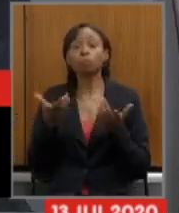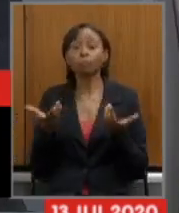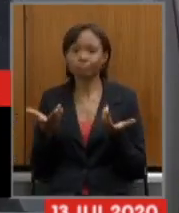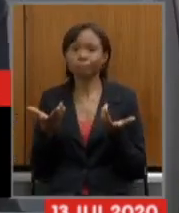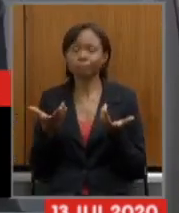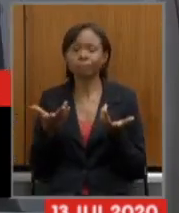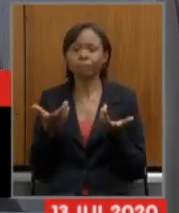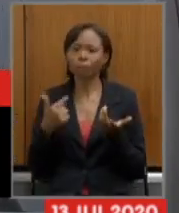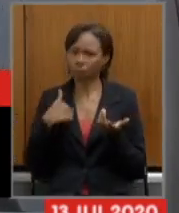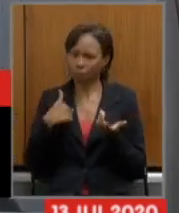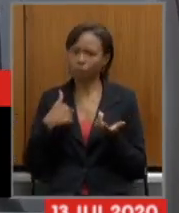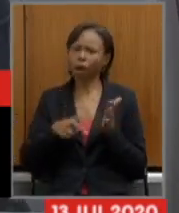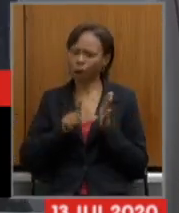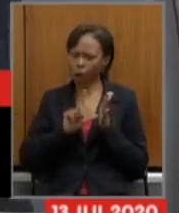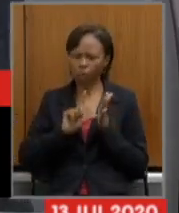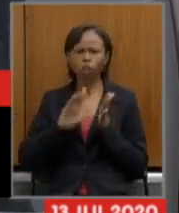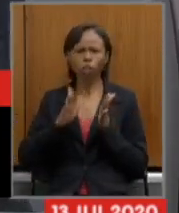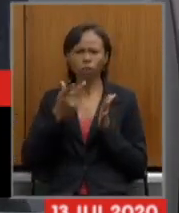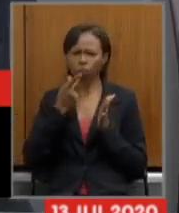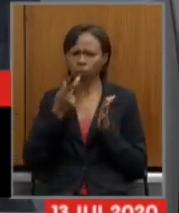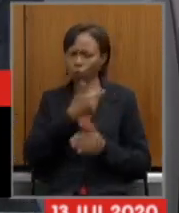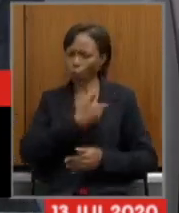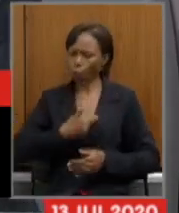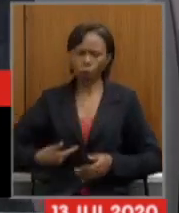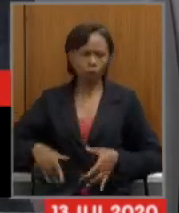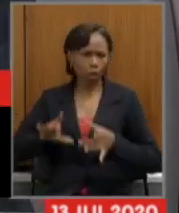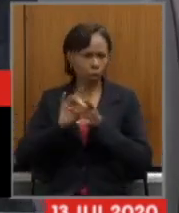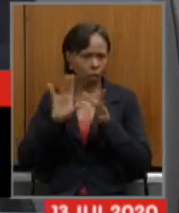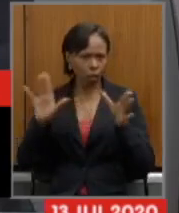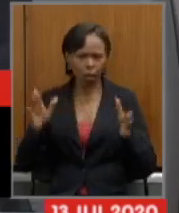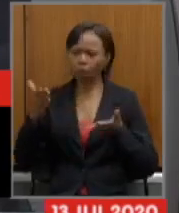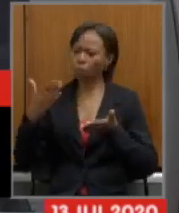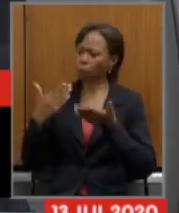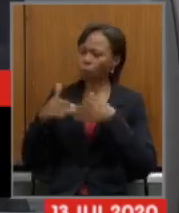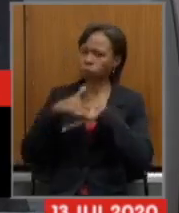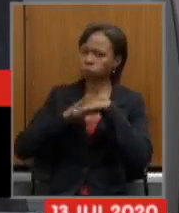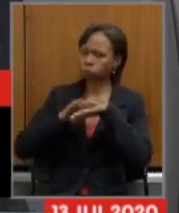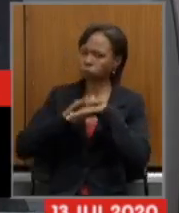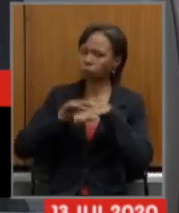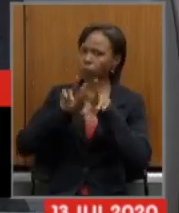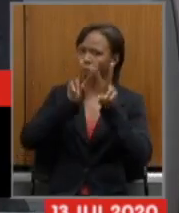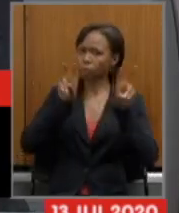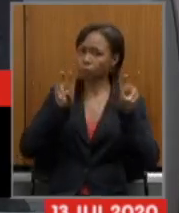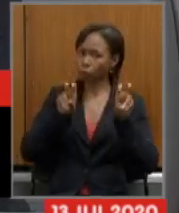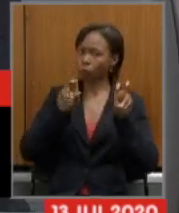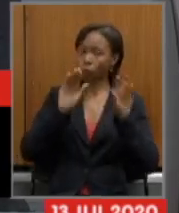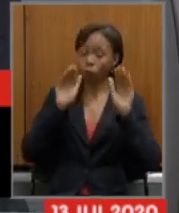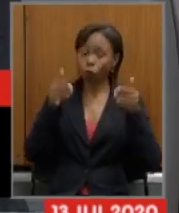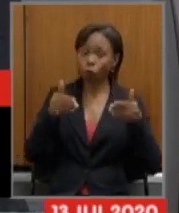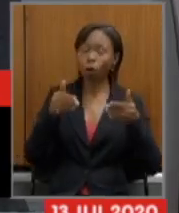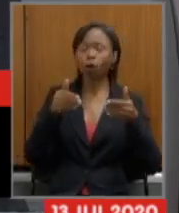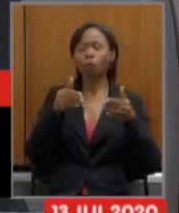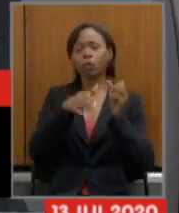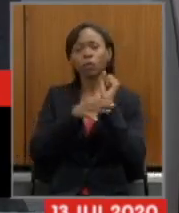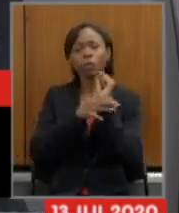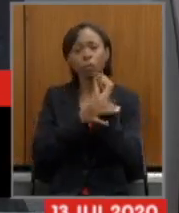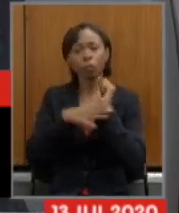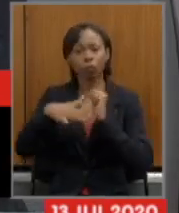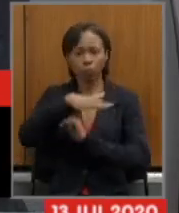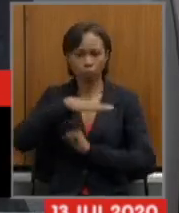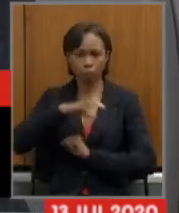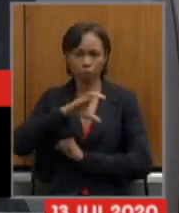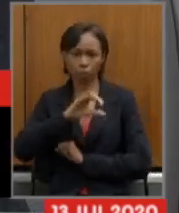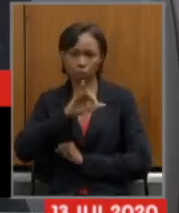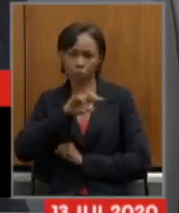já coloco todo o governo do estado gerais à disposição do senhor para discutir sobre especificamente a questão da segurança pública civil